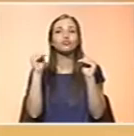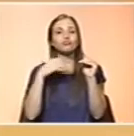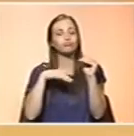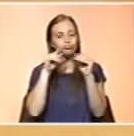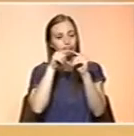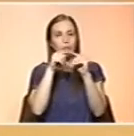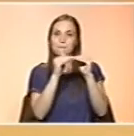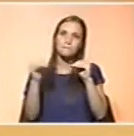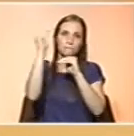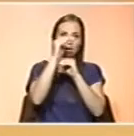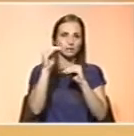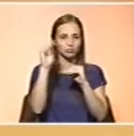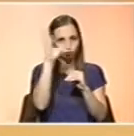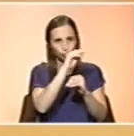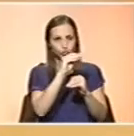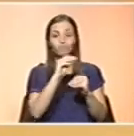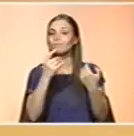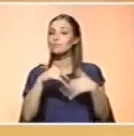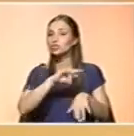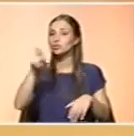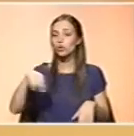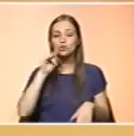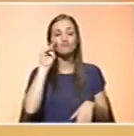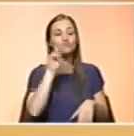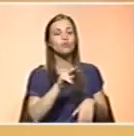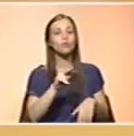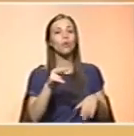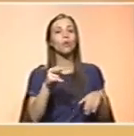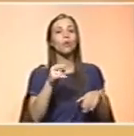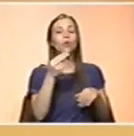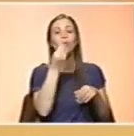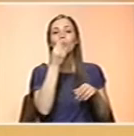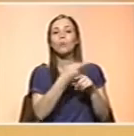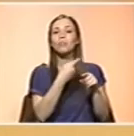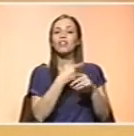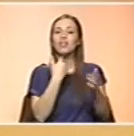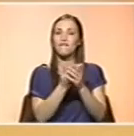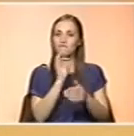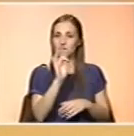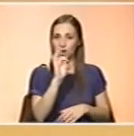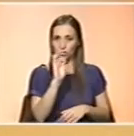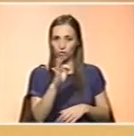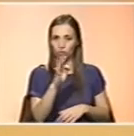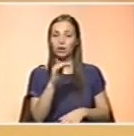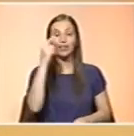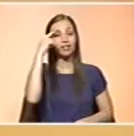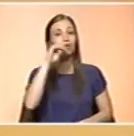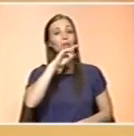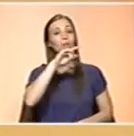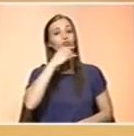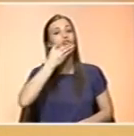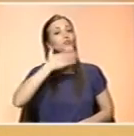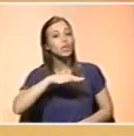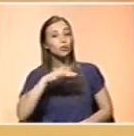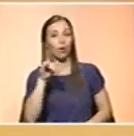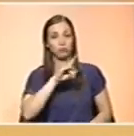temos que olhar para os alimentos que estão a fornecer ferro. E ter uma ideia de que pode estar a ser suficiente ou não.